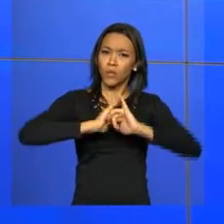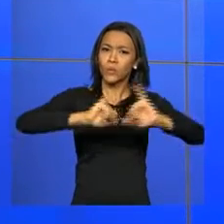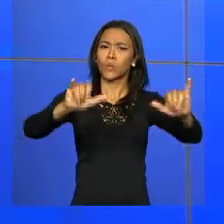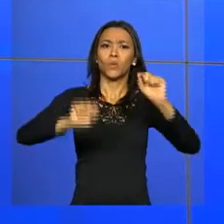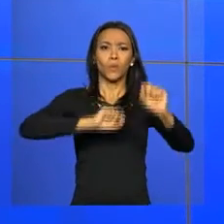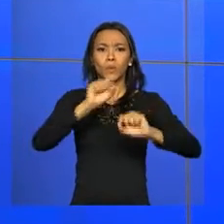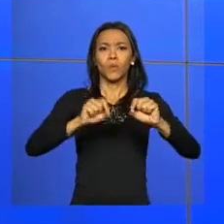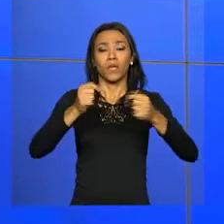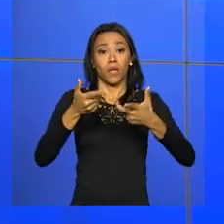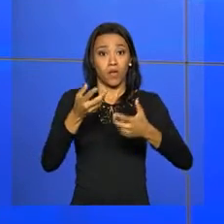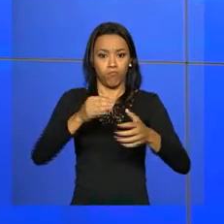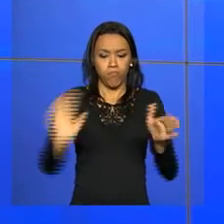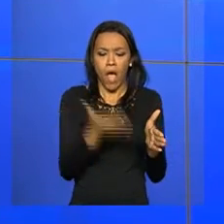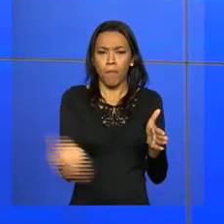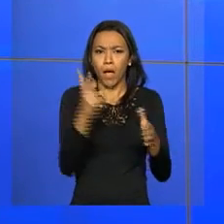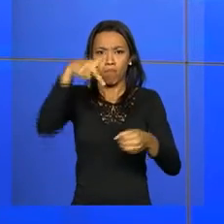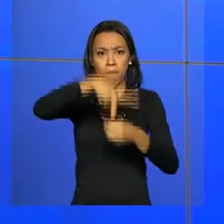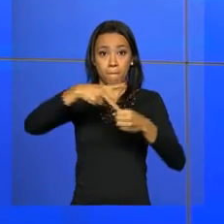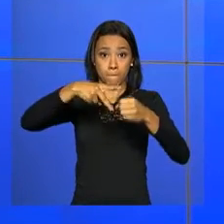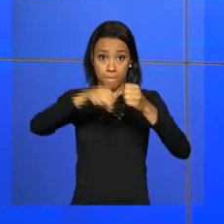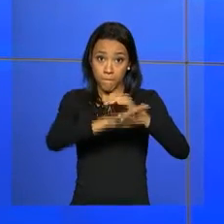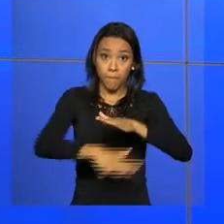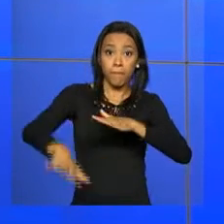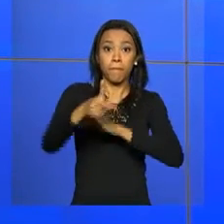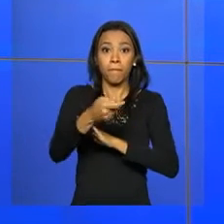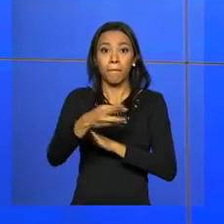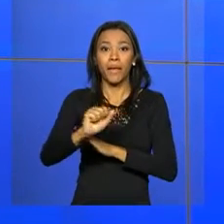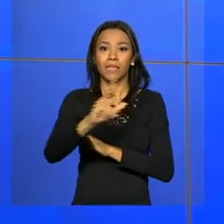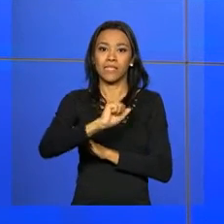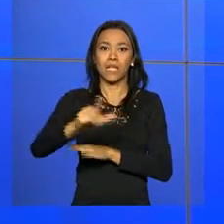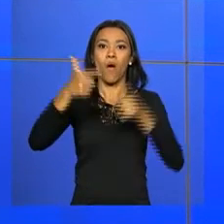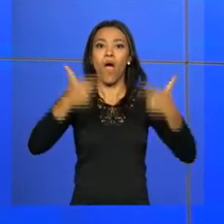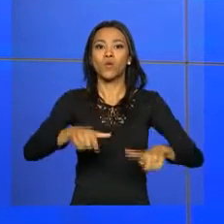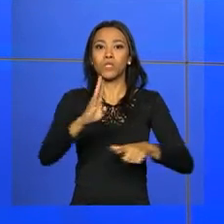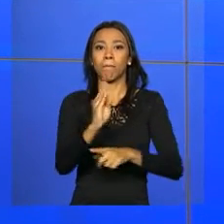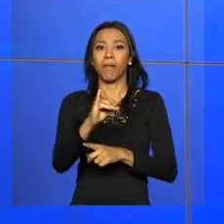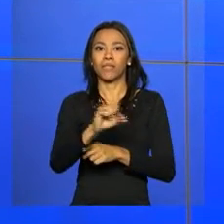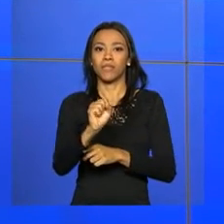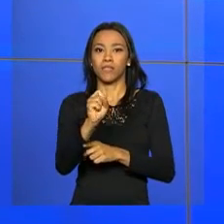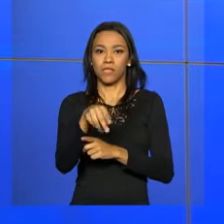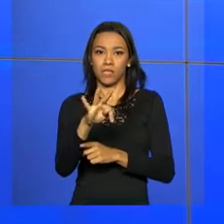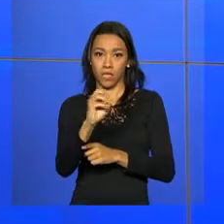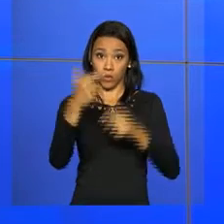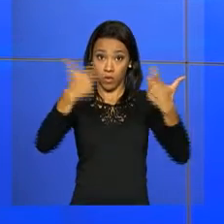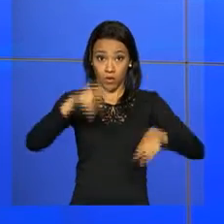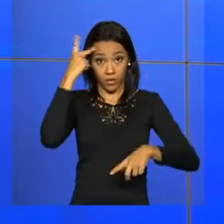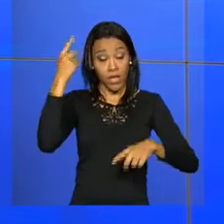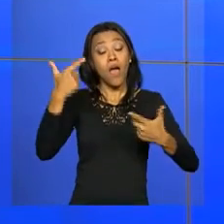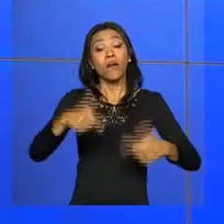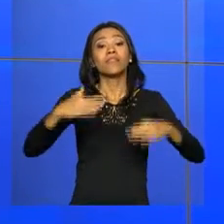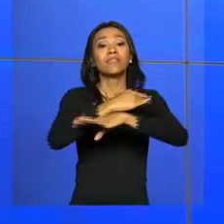sétimo sistema de produção do pré-sal na Bacia de Santos. A produção é feita pelo navio Plataforma Cidade de Maricá, com